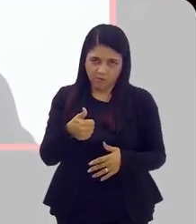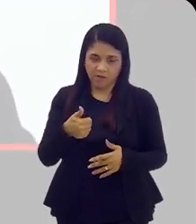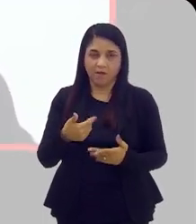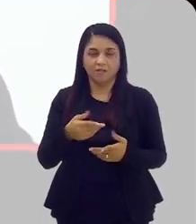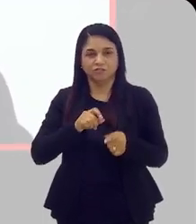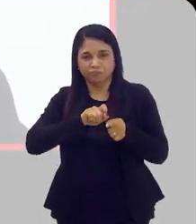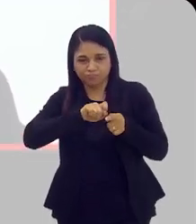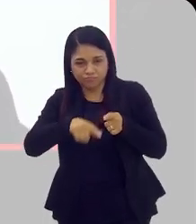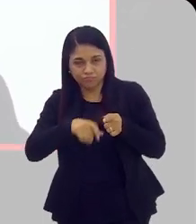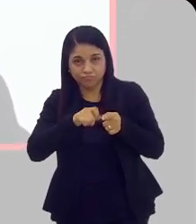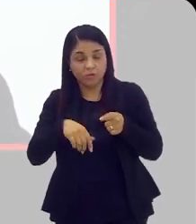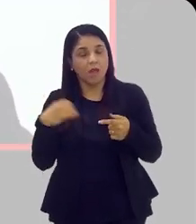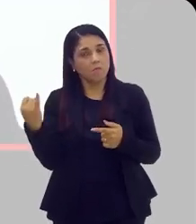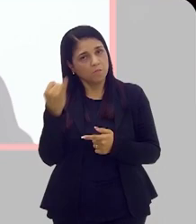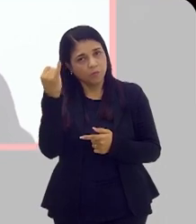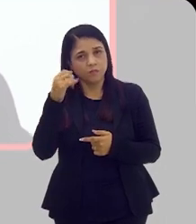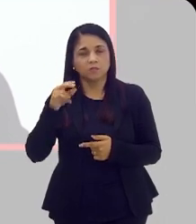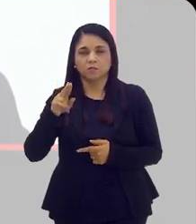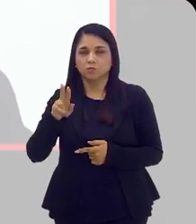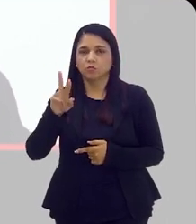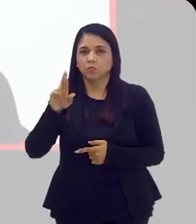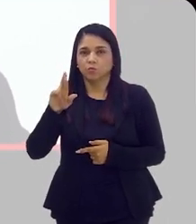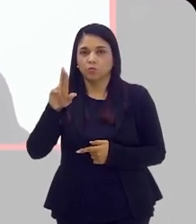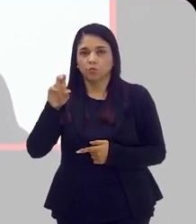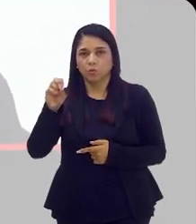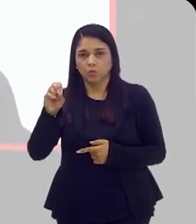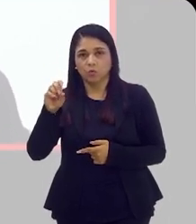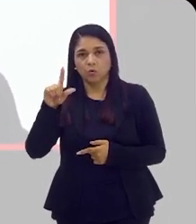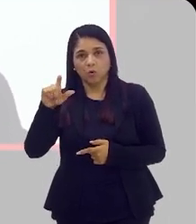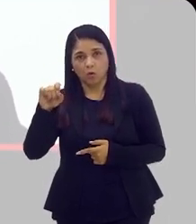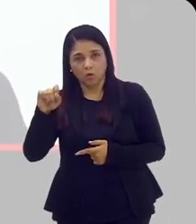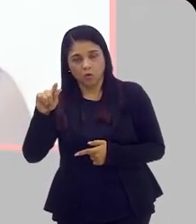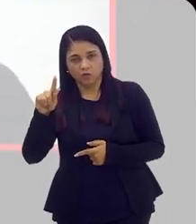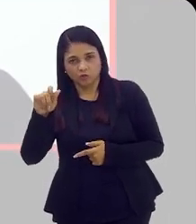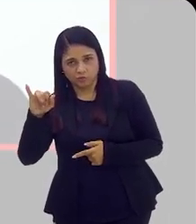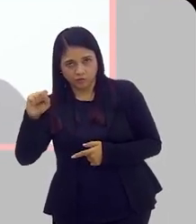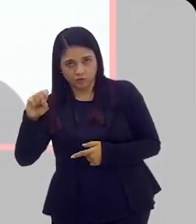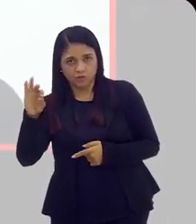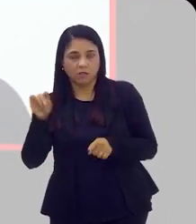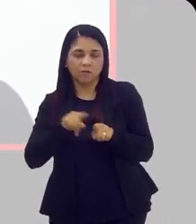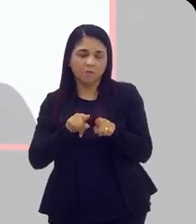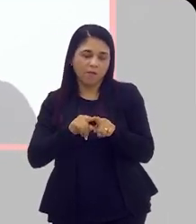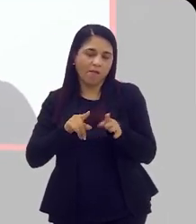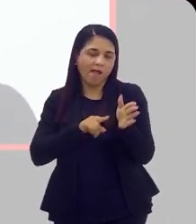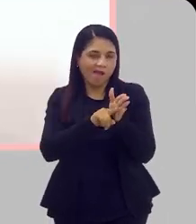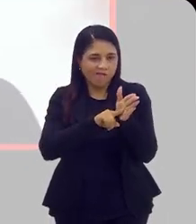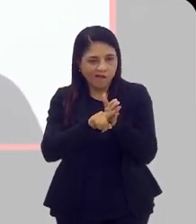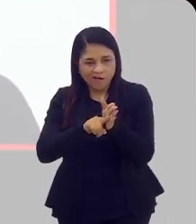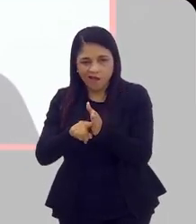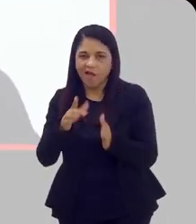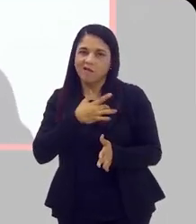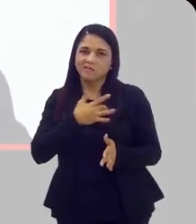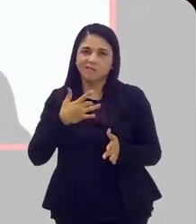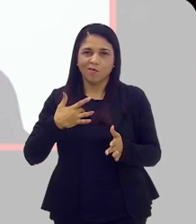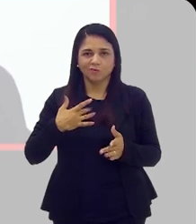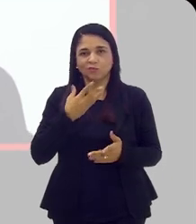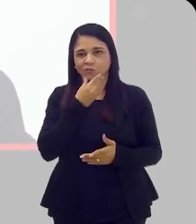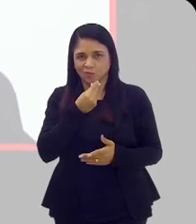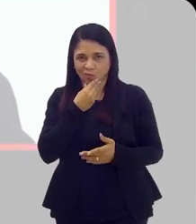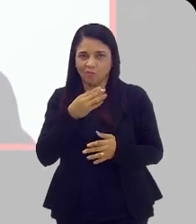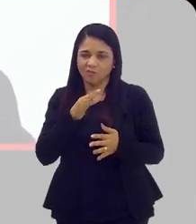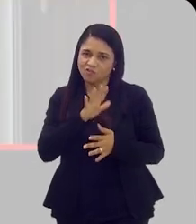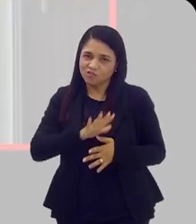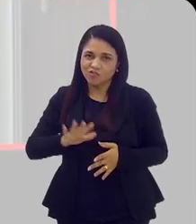Tá aí a grande importância dele ir ao urologista, não só pra rastrear o câncer de próstata, mas pra avaliar toda a saúde masculina de uma forma